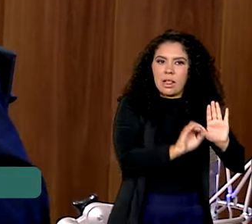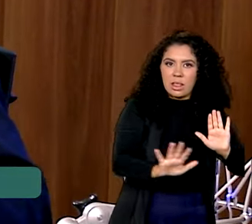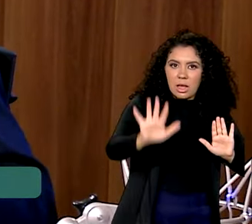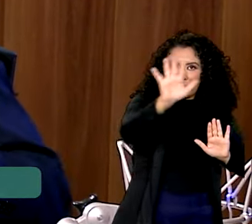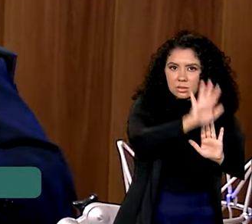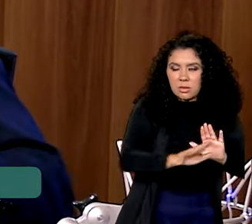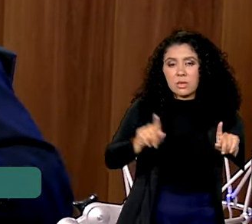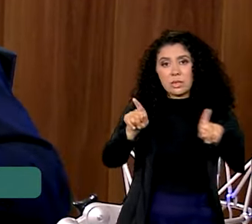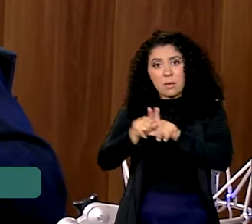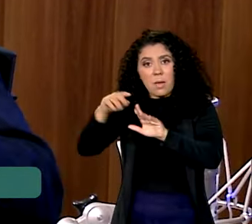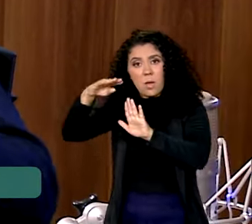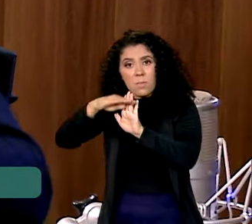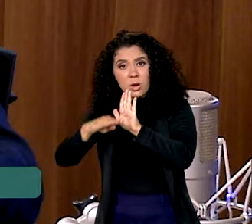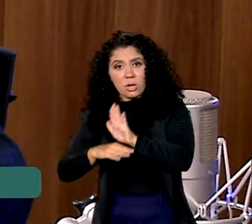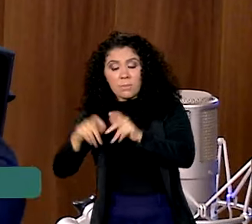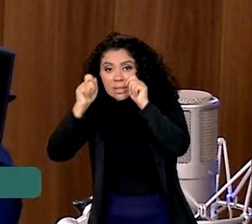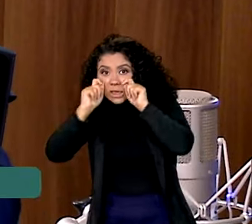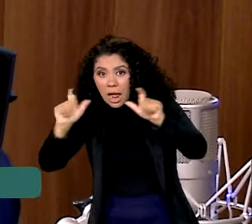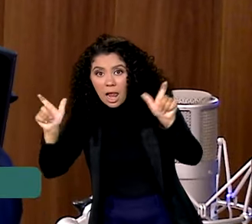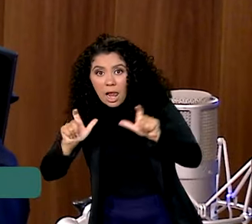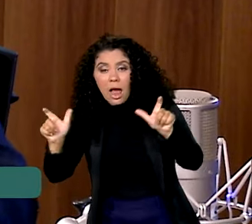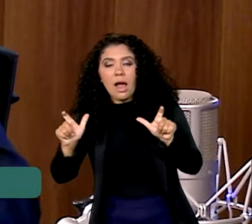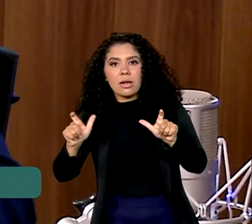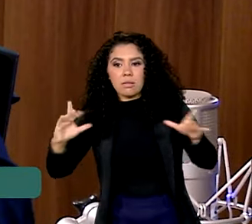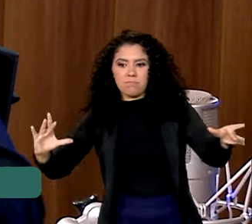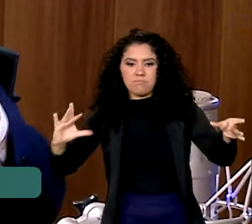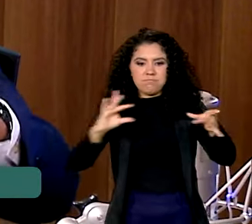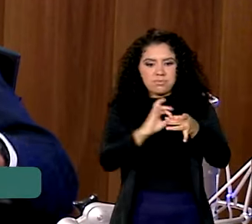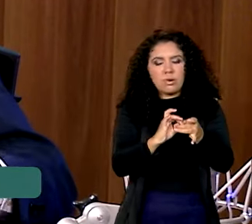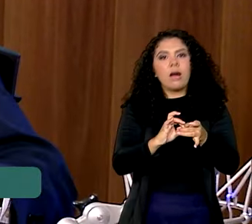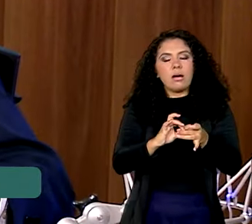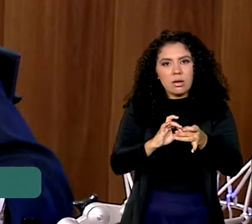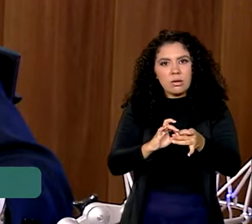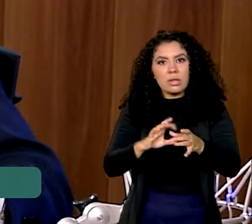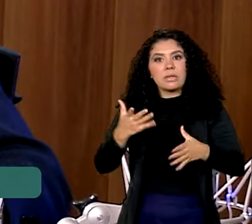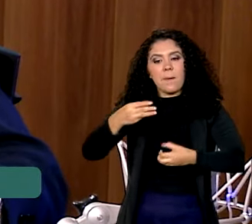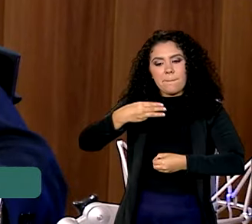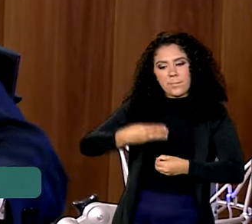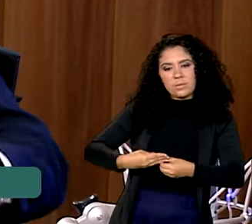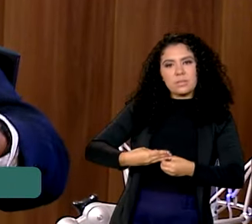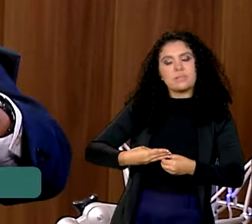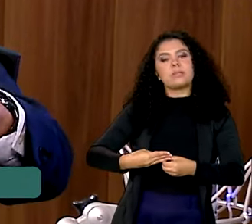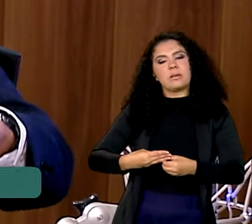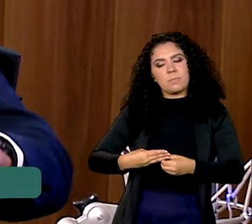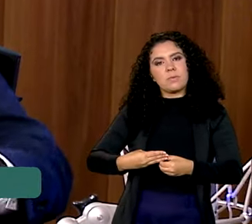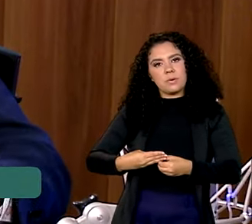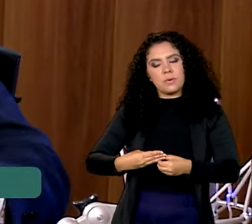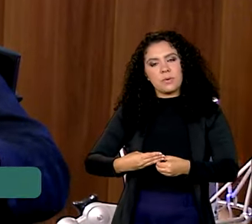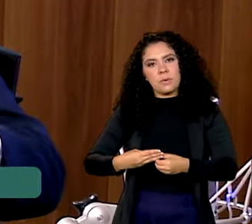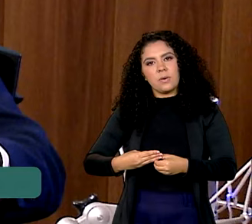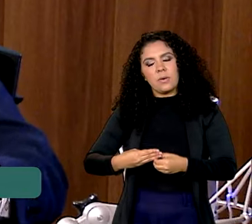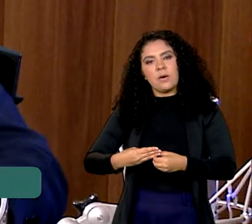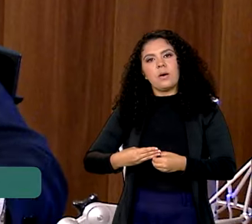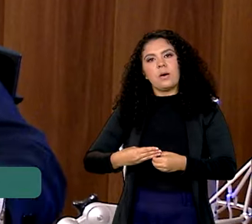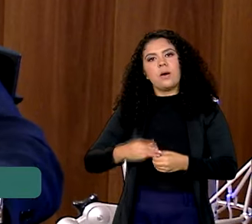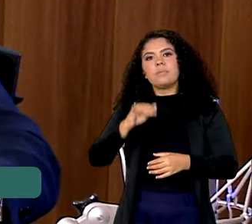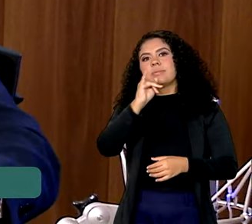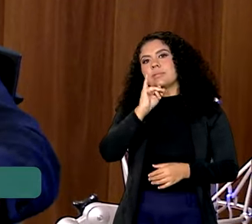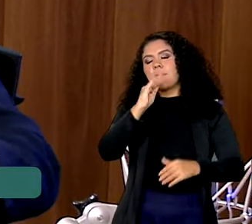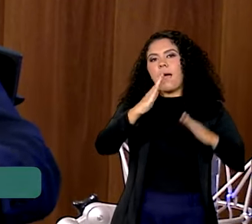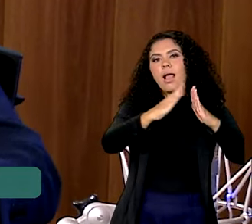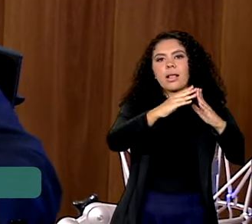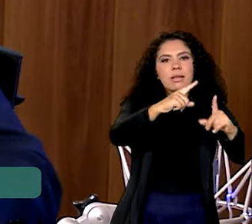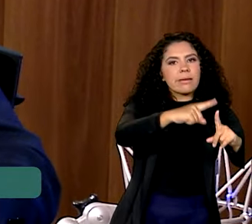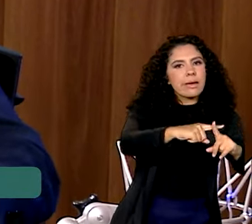bom programa de alerta, você passa a ter um plano de contingência, onde o município, e ali no município as igrejas,